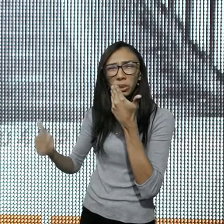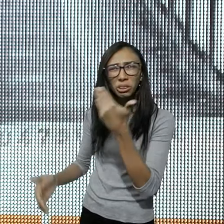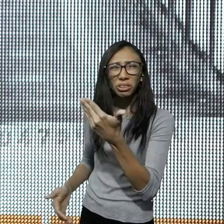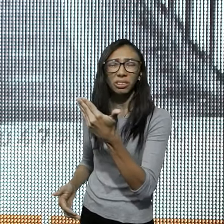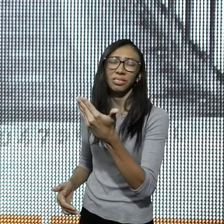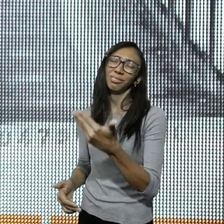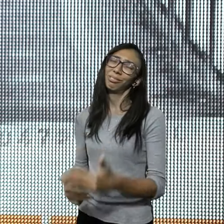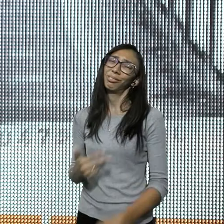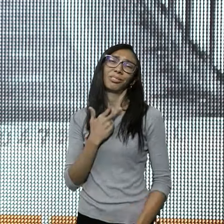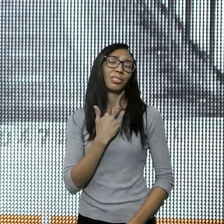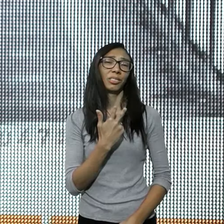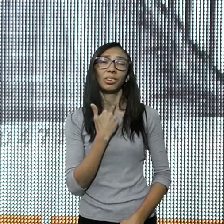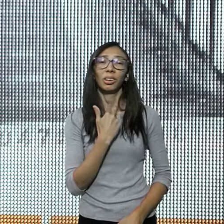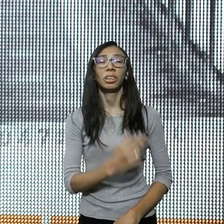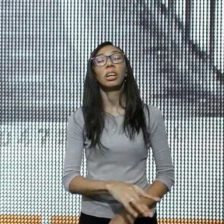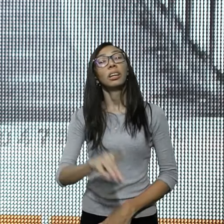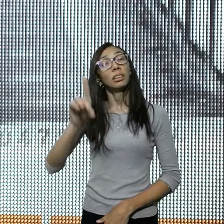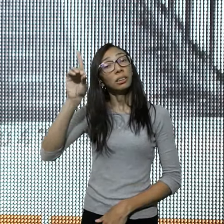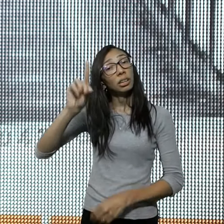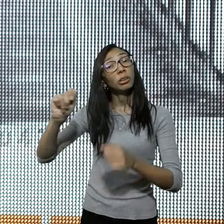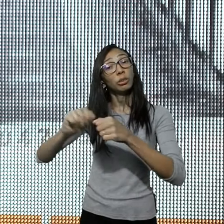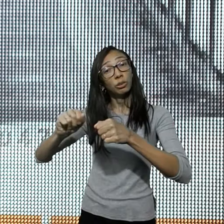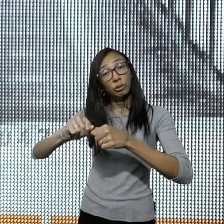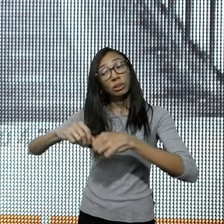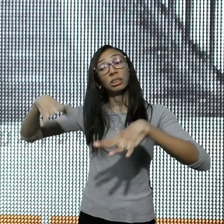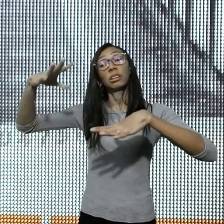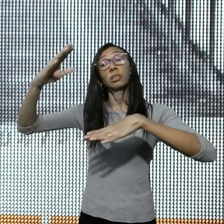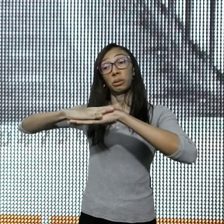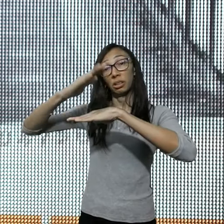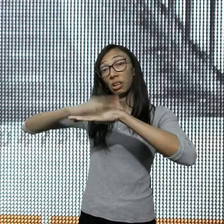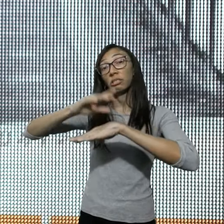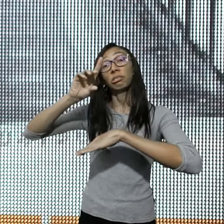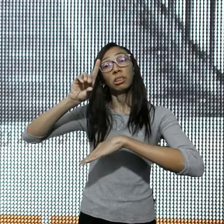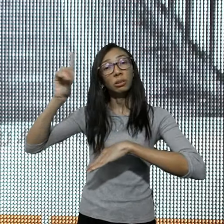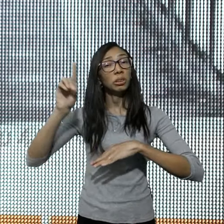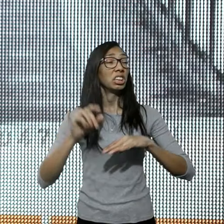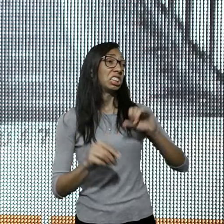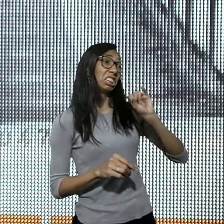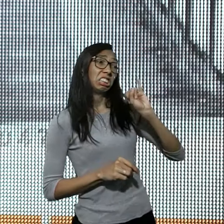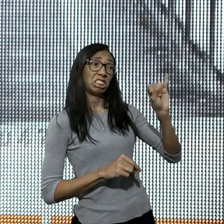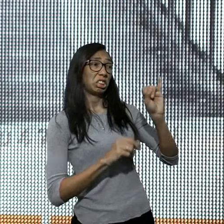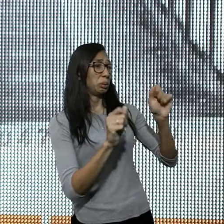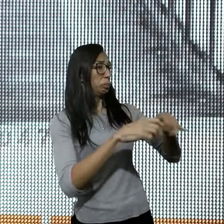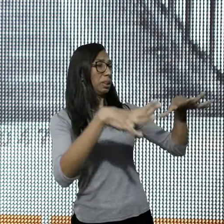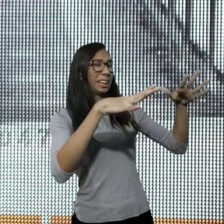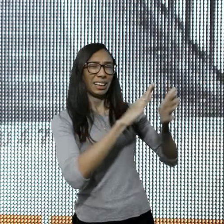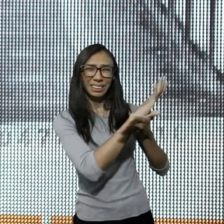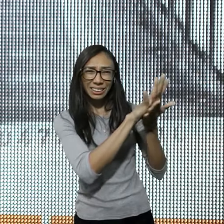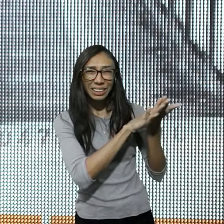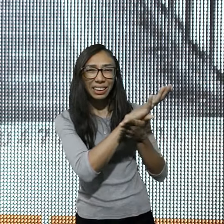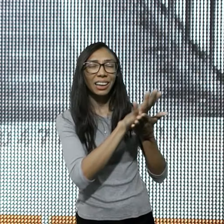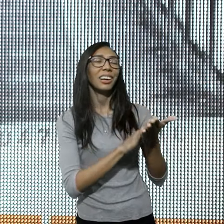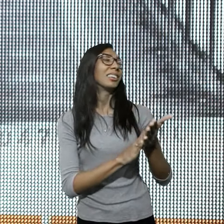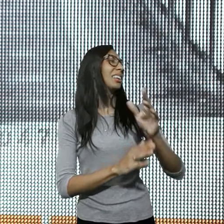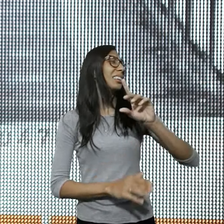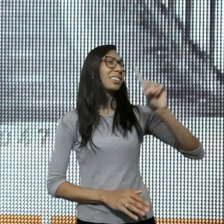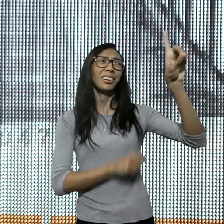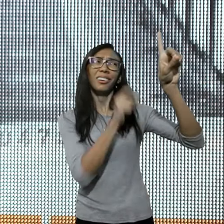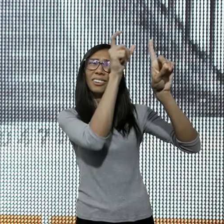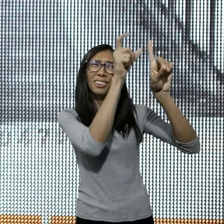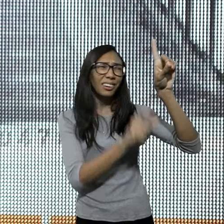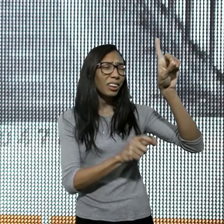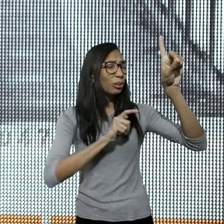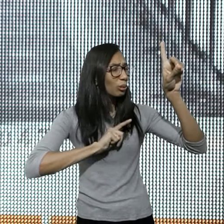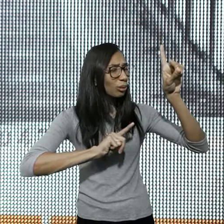canção, que diz, se Deus fizer, Ele é Deus, se Ele não fizer, Ele continua, sendo Deus,